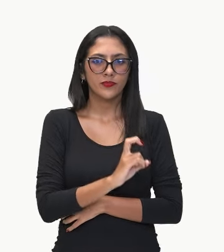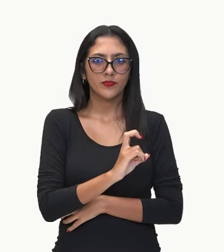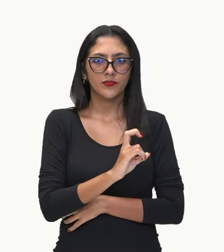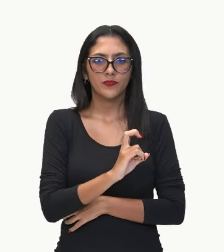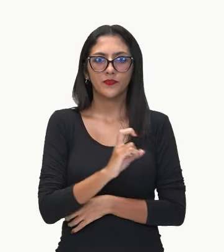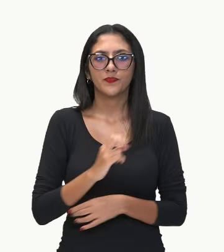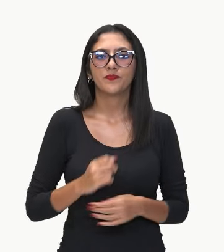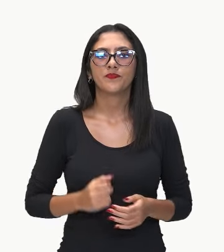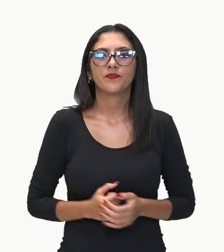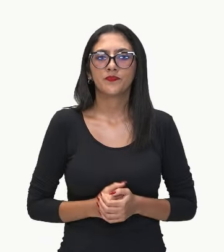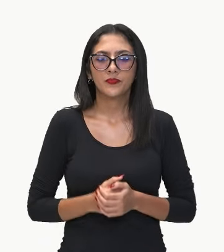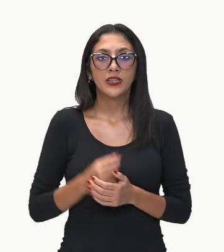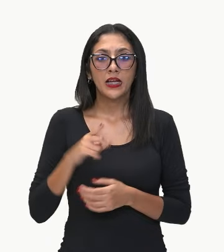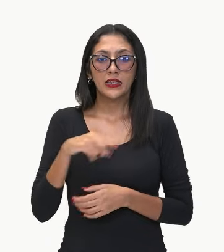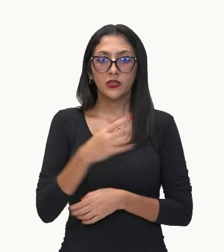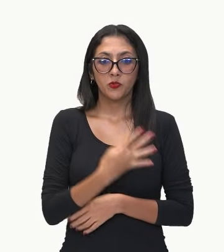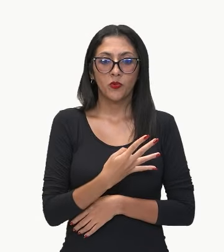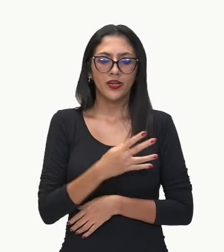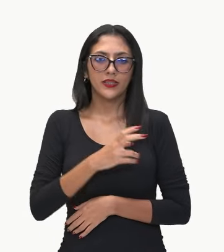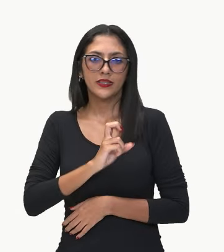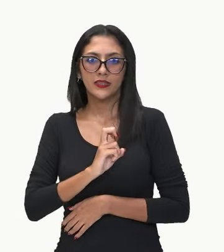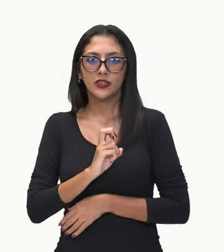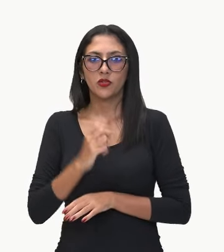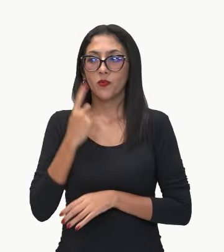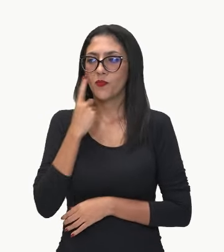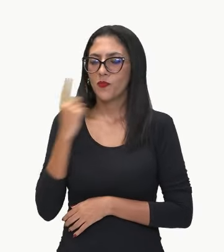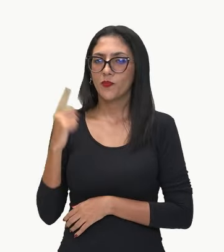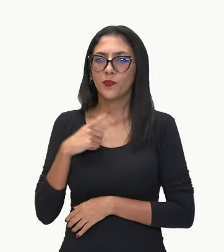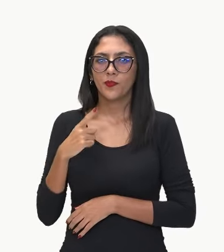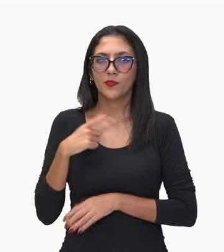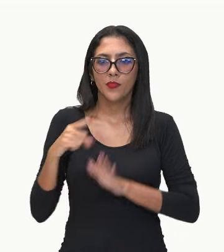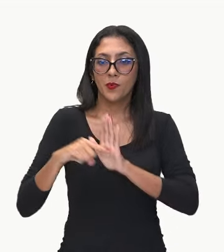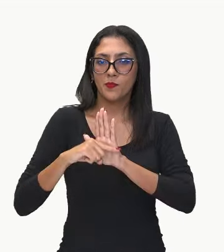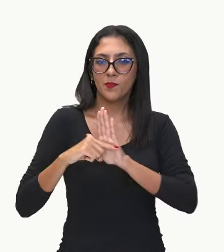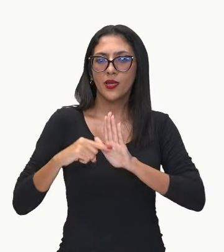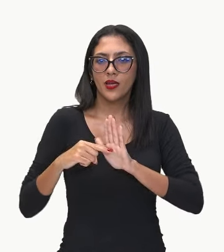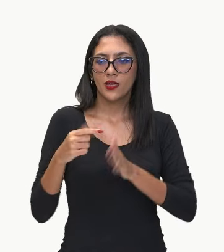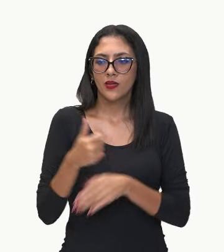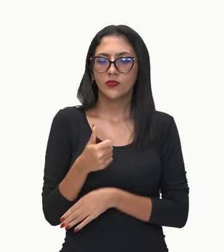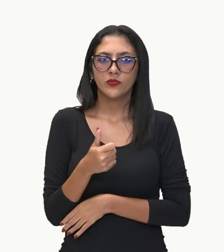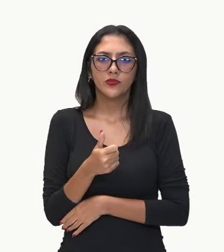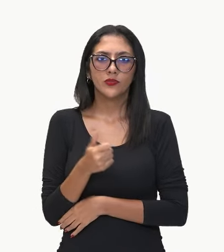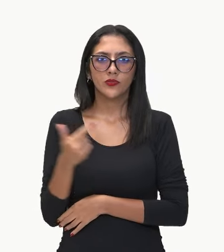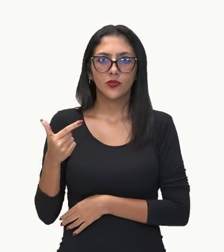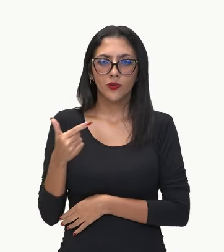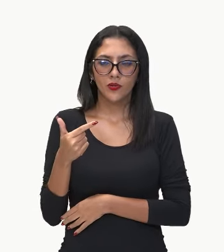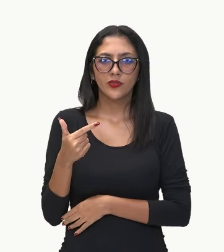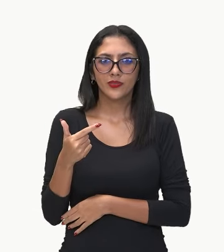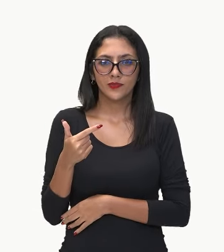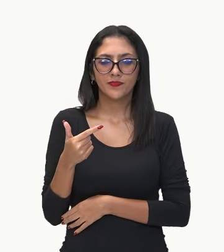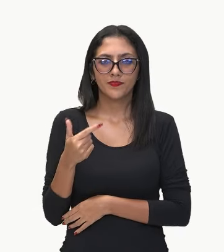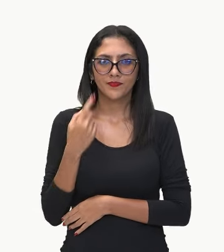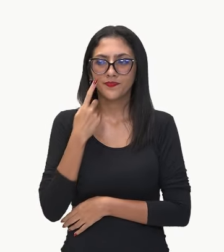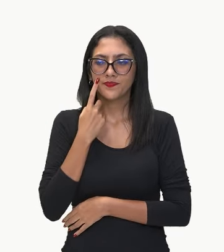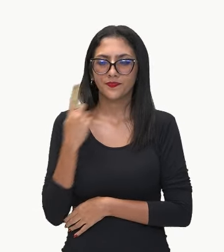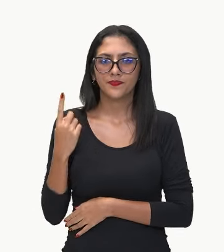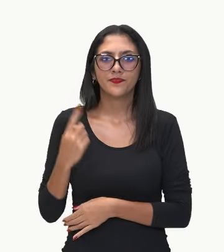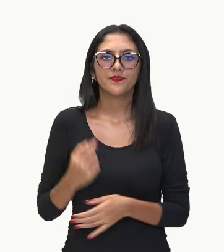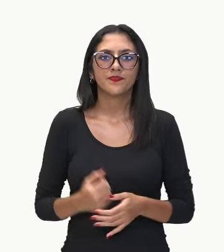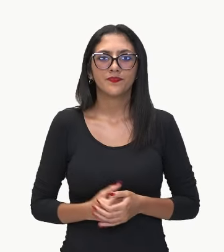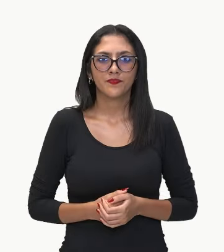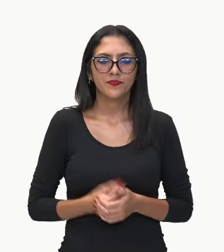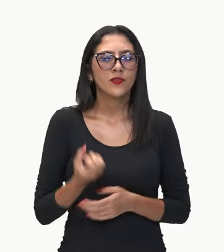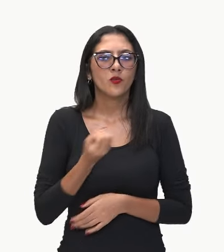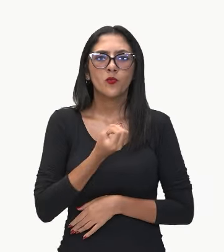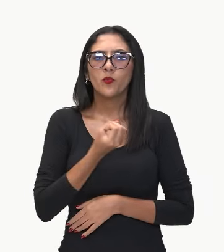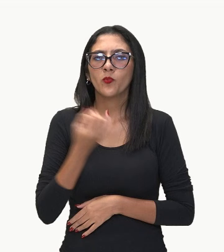Desses 45, eu vou tirar aqueles que não são coloridos. São os PB preto e branco. Quantos